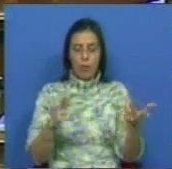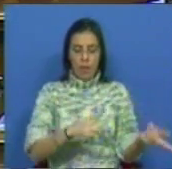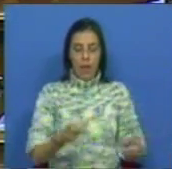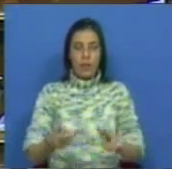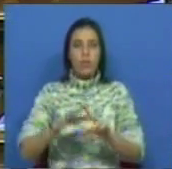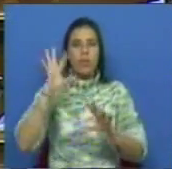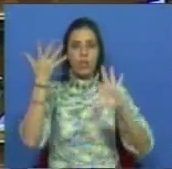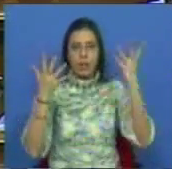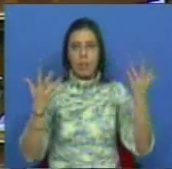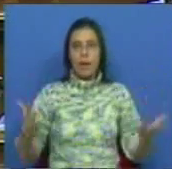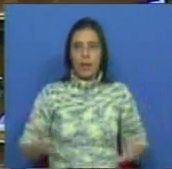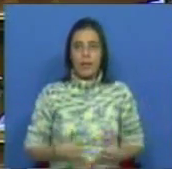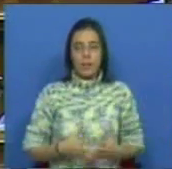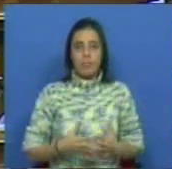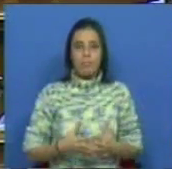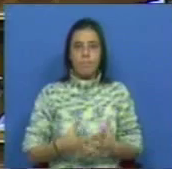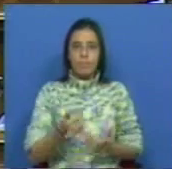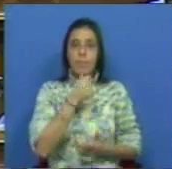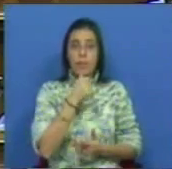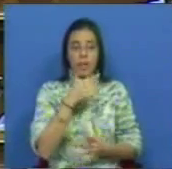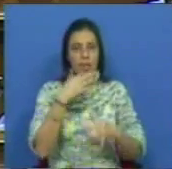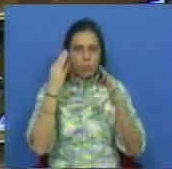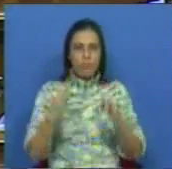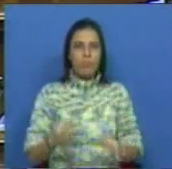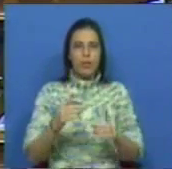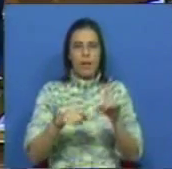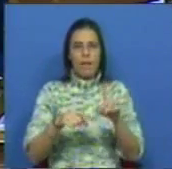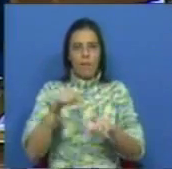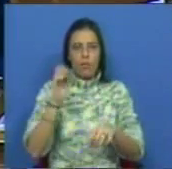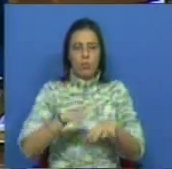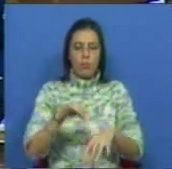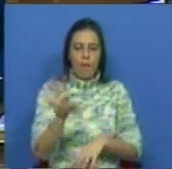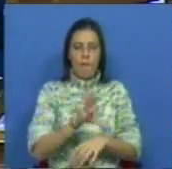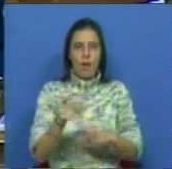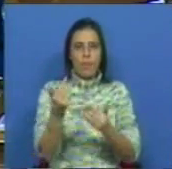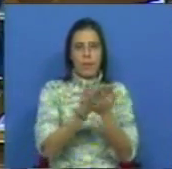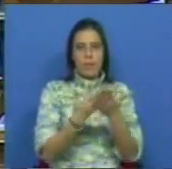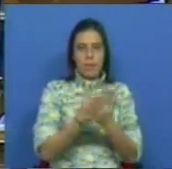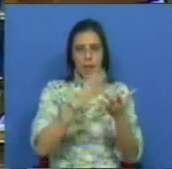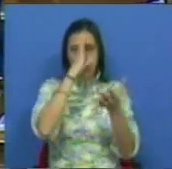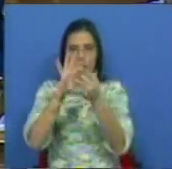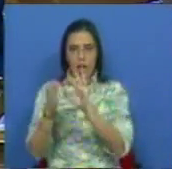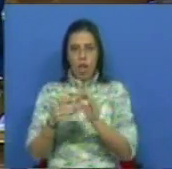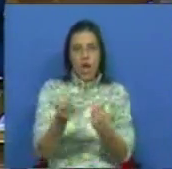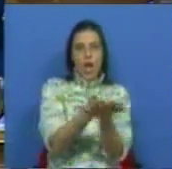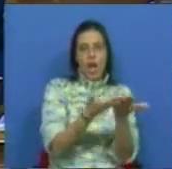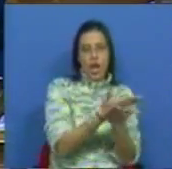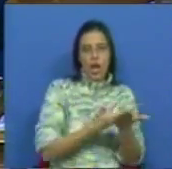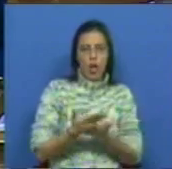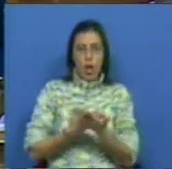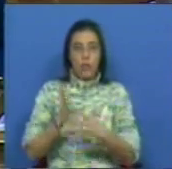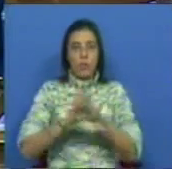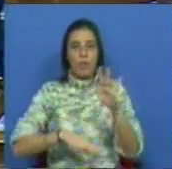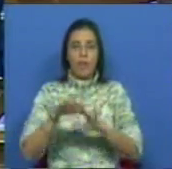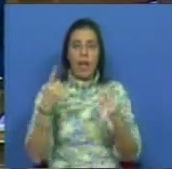das alterações climáticas e medidas concretas que fujam aos mecanismos de mercado e à lógica de negócio que